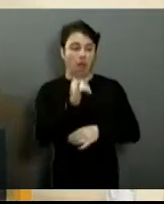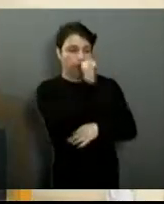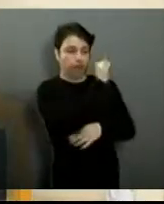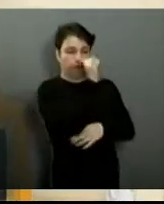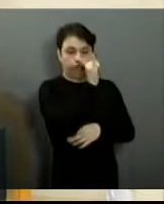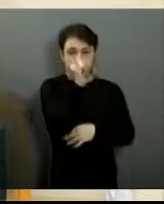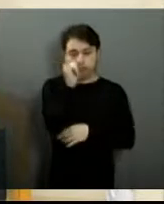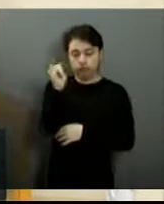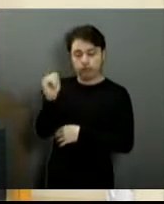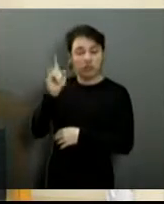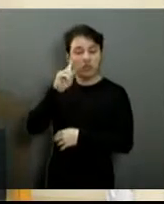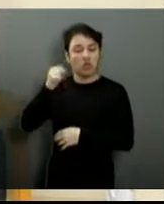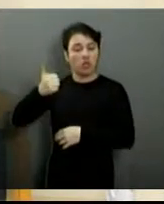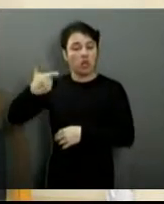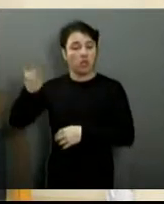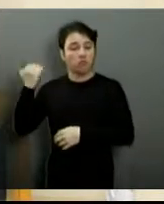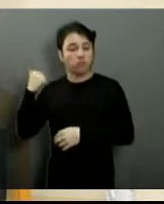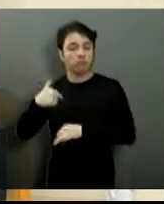12.